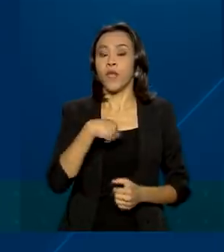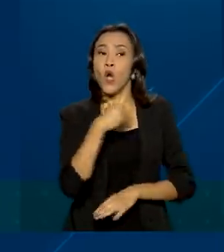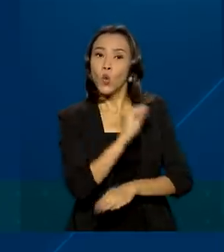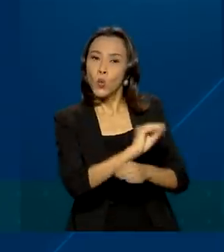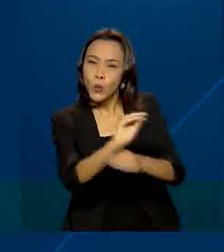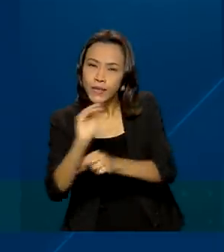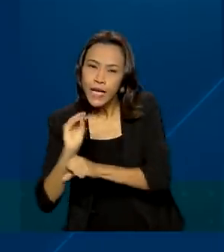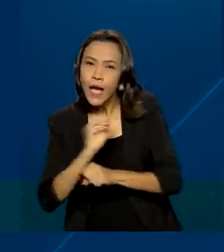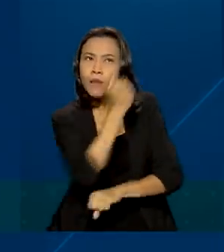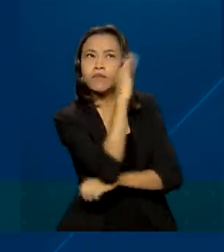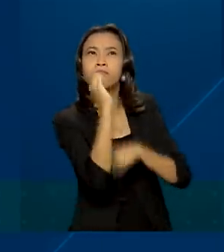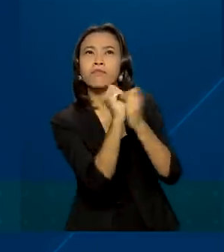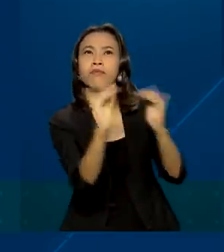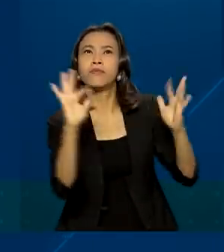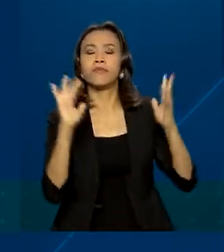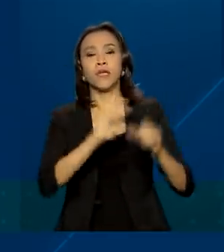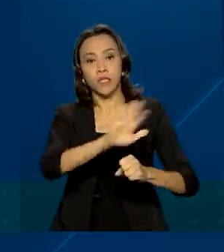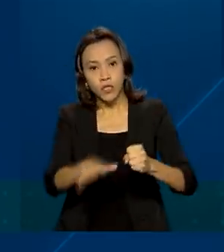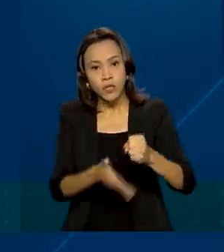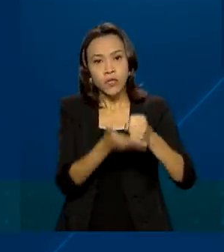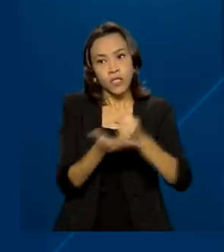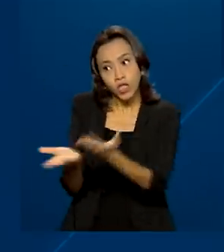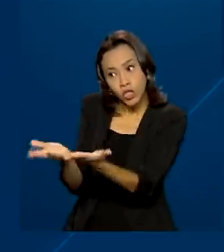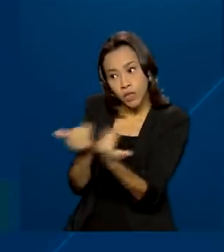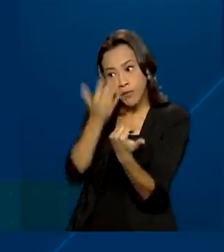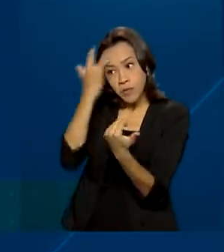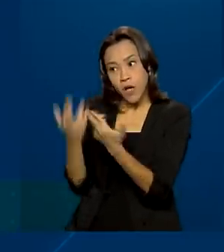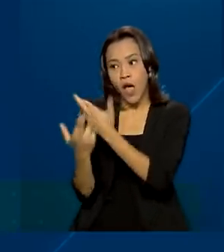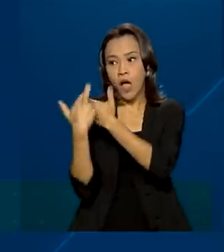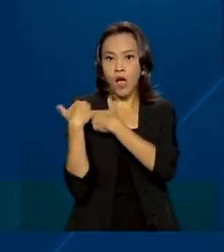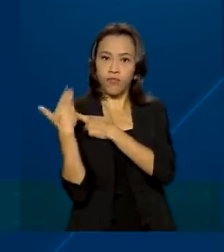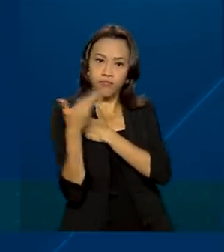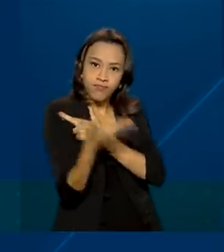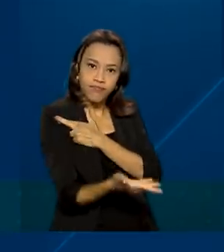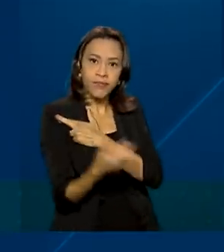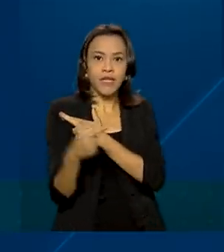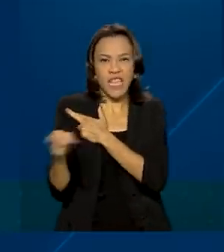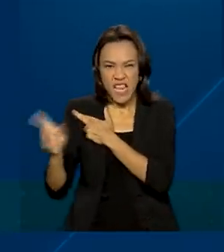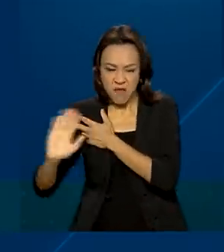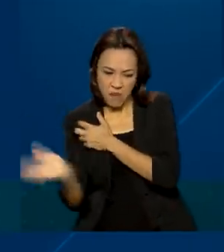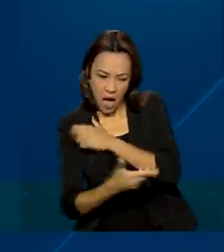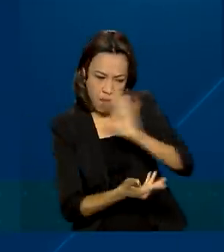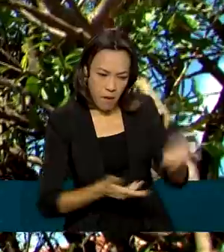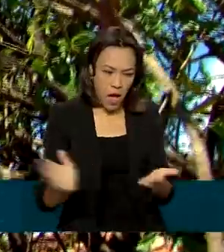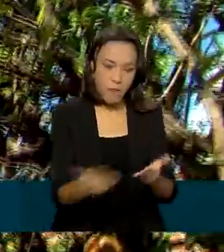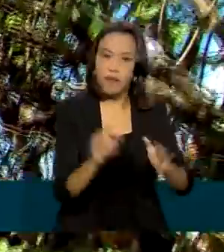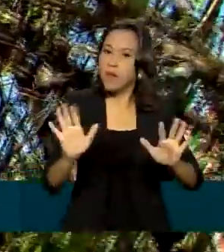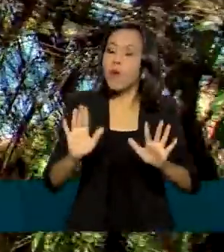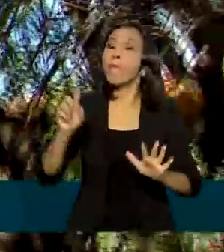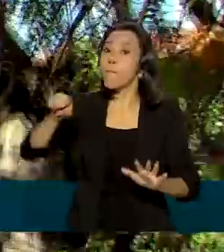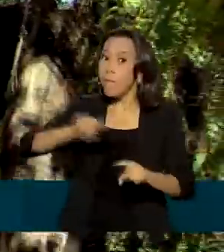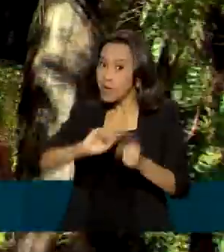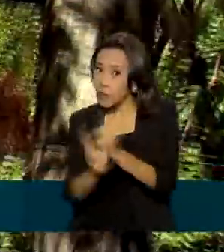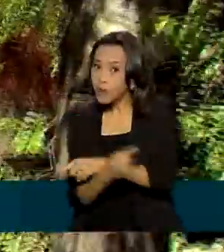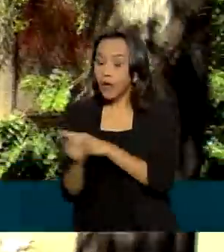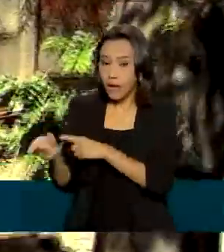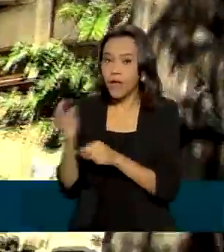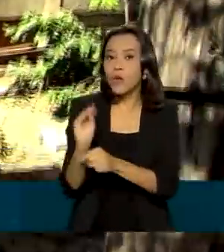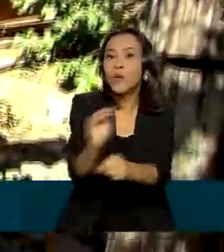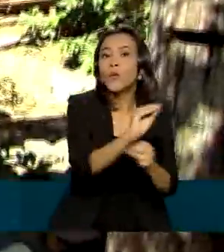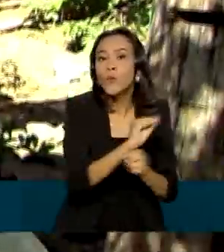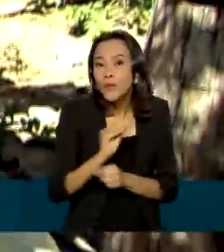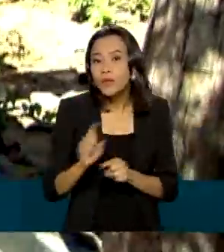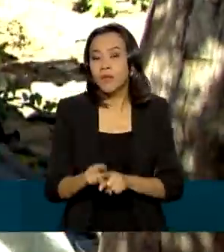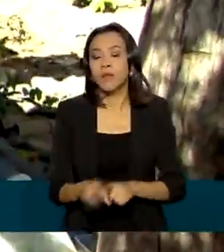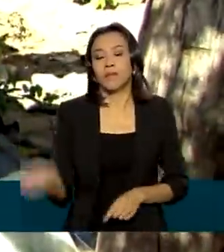sustentabilidade, trazer o ser humano para dentro desse processo, ao invés dele ser o predador, ele ser o cuidador. A questão alimentar também fez